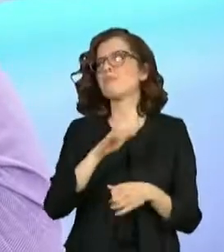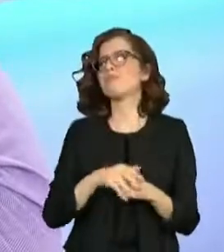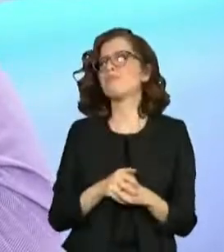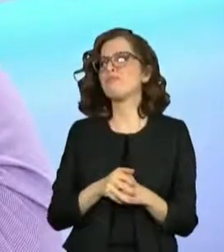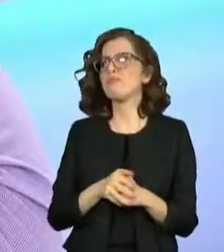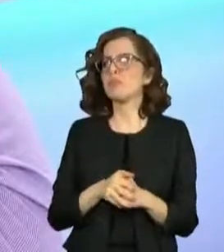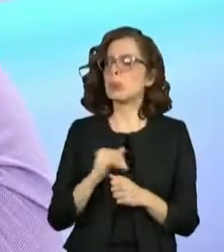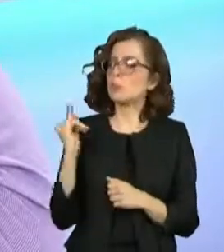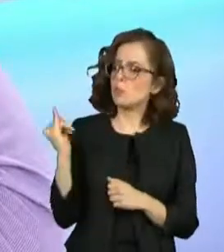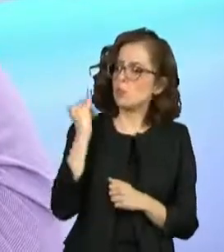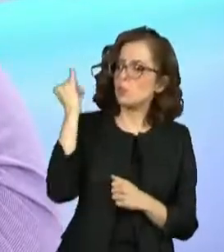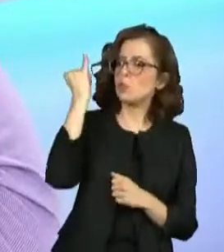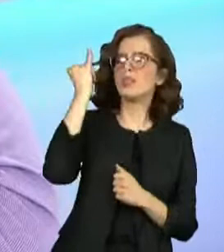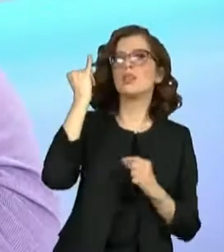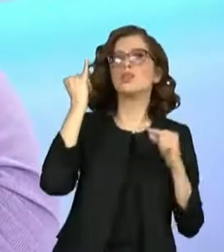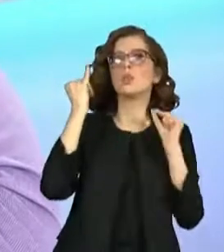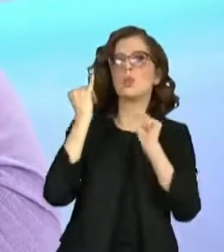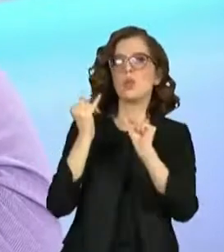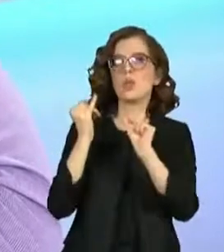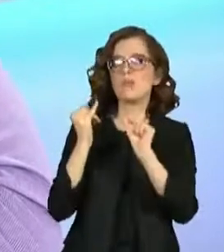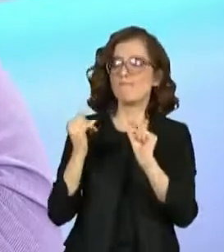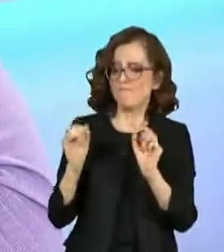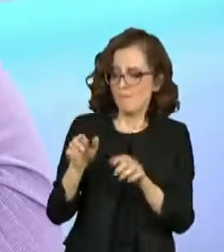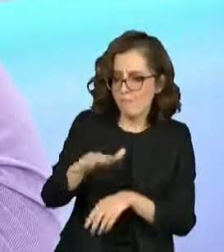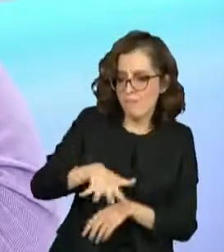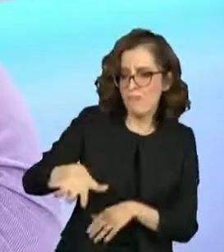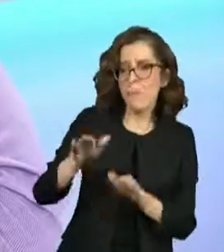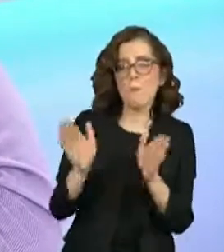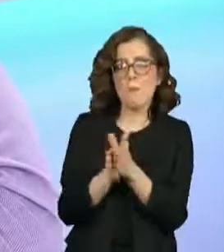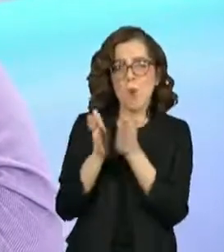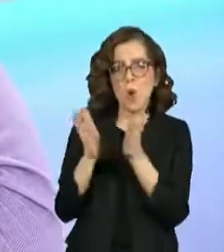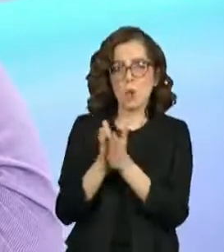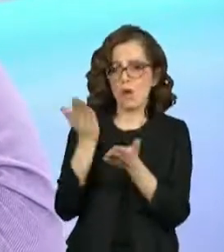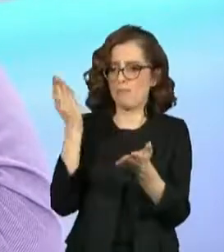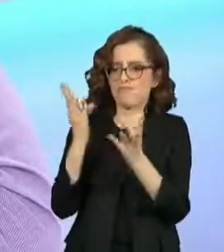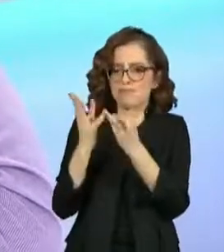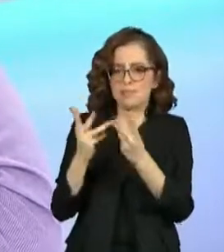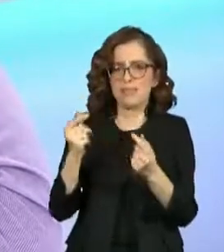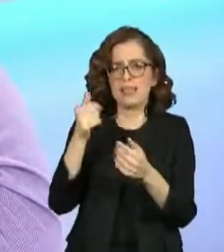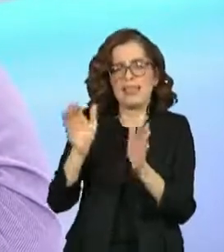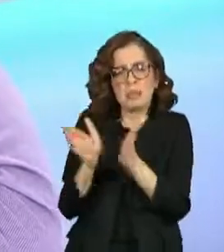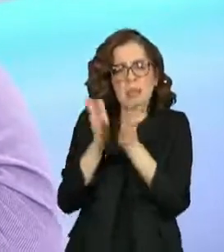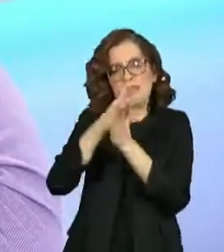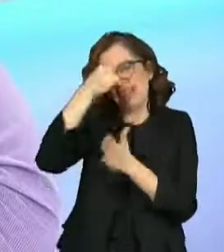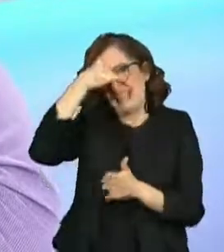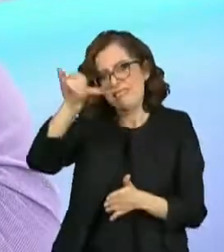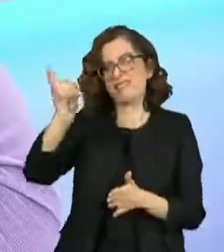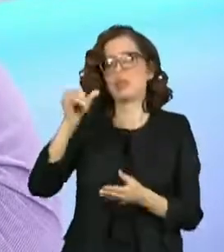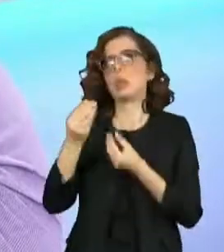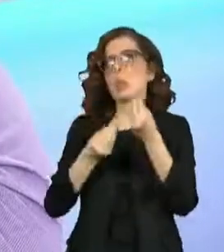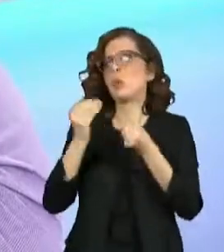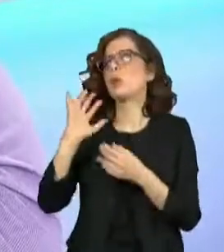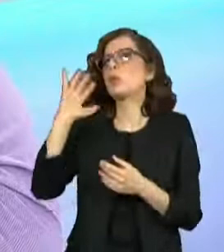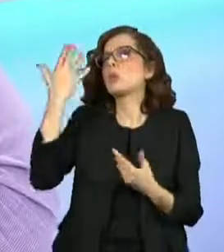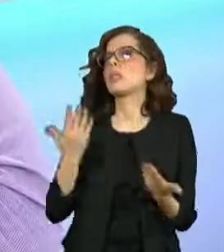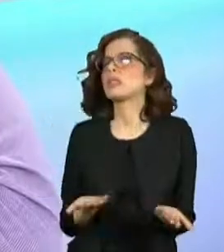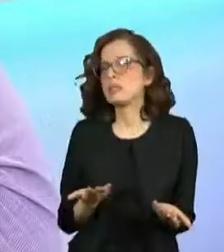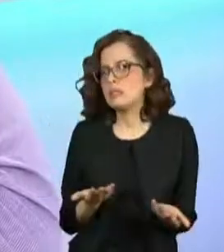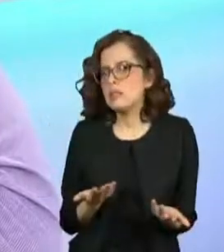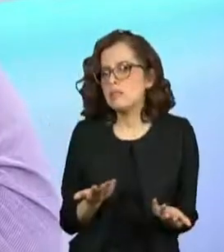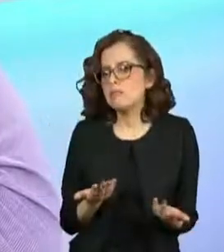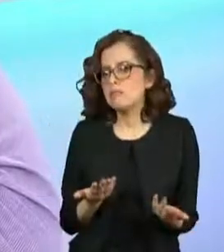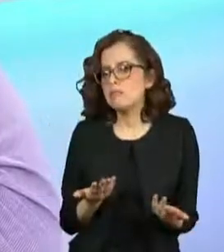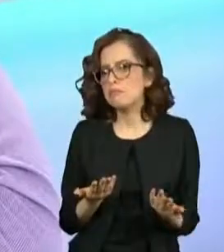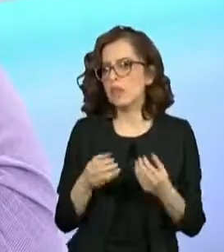a pobreza não é dinheiro, mas conhecimento. Particularmente, achei essa frase muito interessante e, de fato, a gente sabe que a